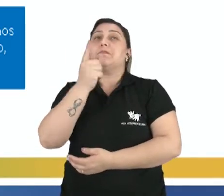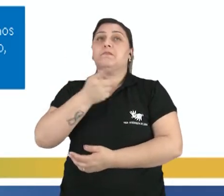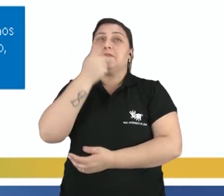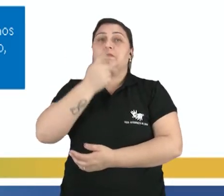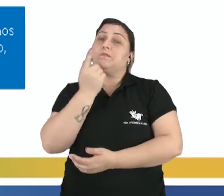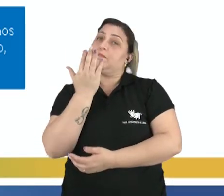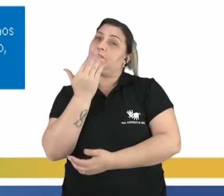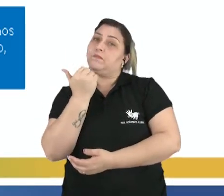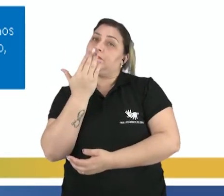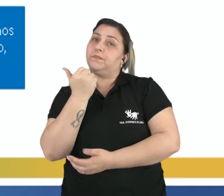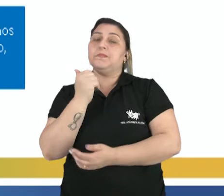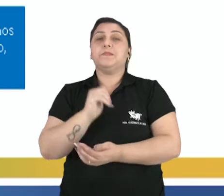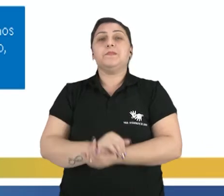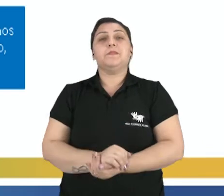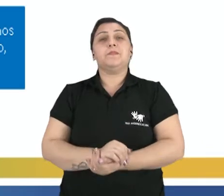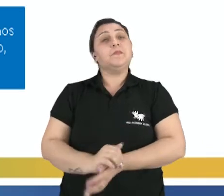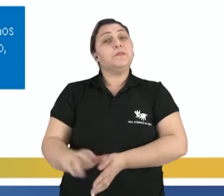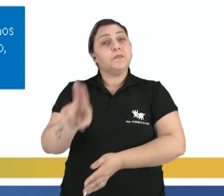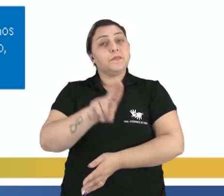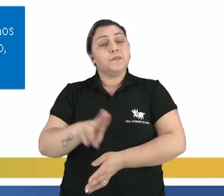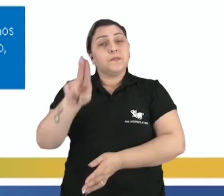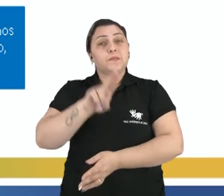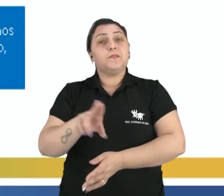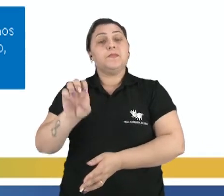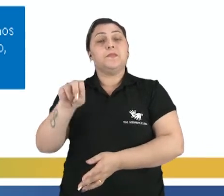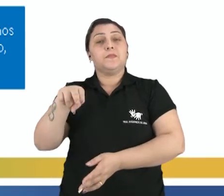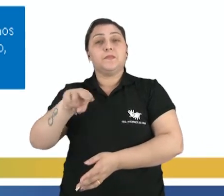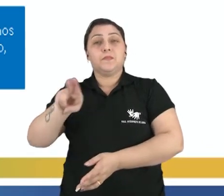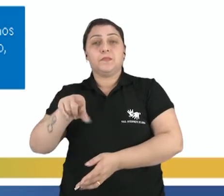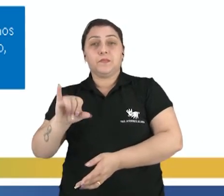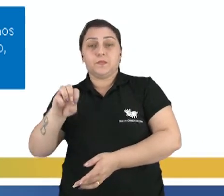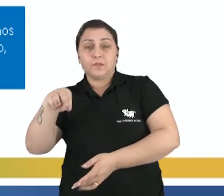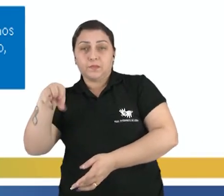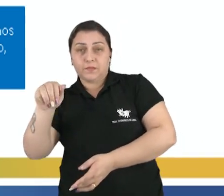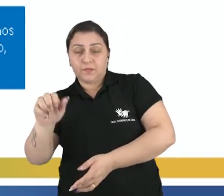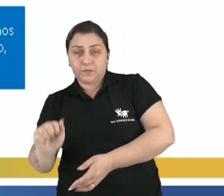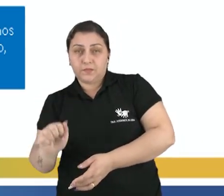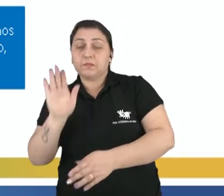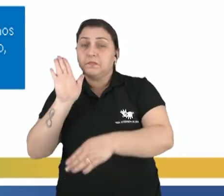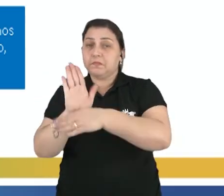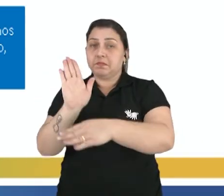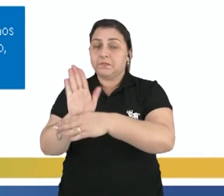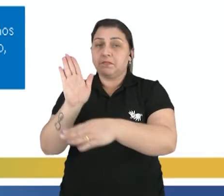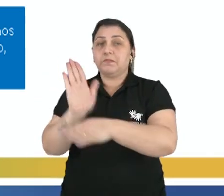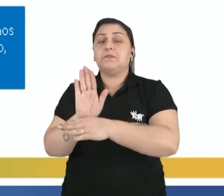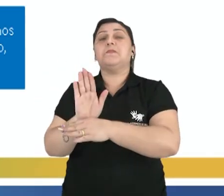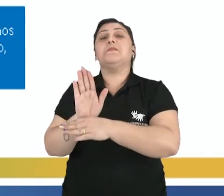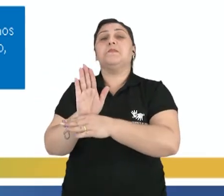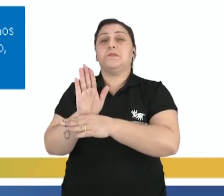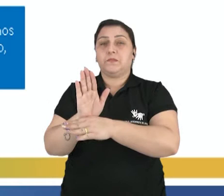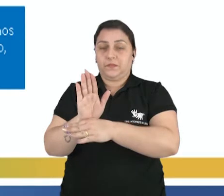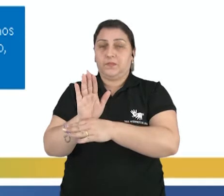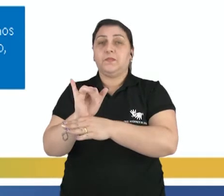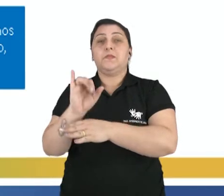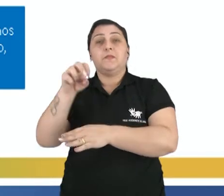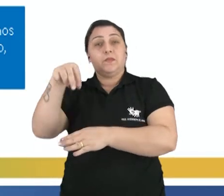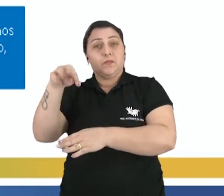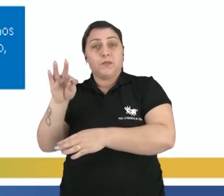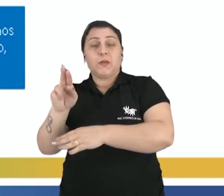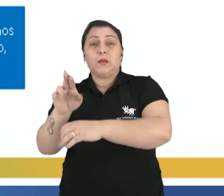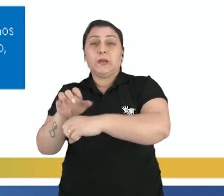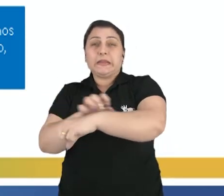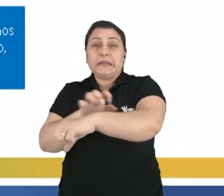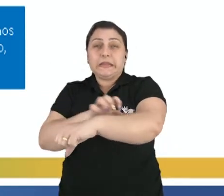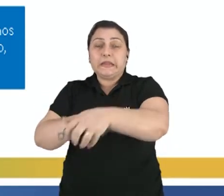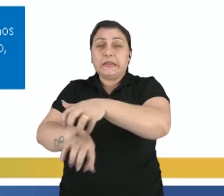sobre os alimentos. Então, utilizam-se enzimas ou micro-organismos que auxiliam nos processos de intolerância, alergia